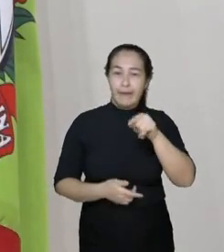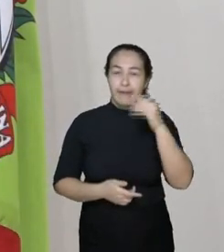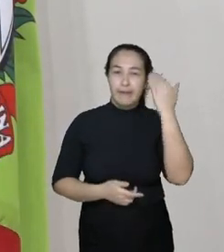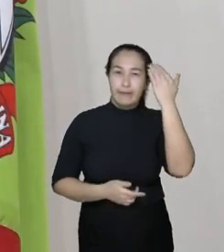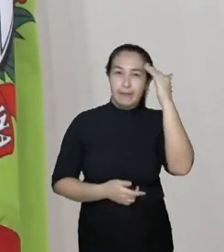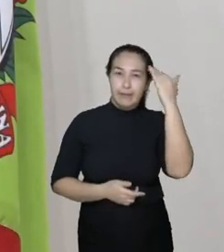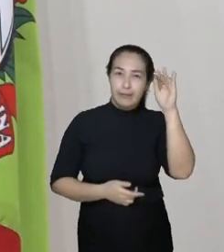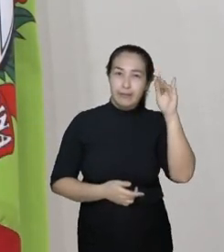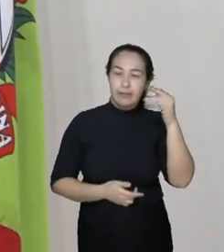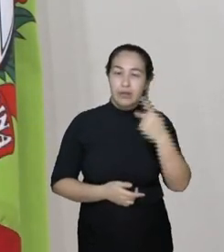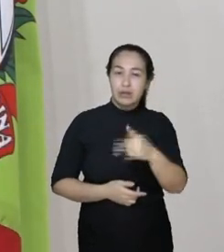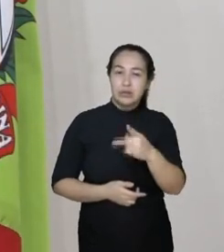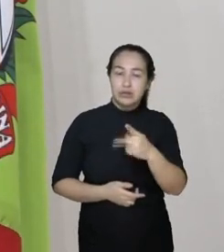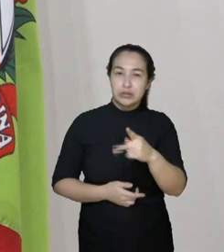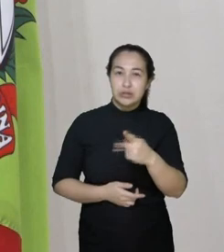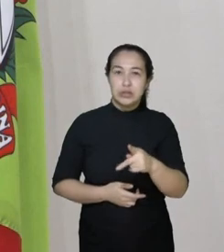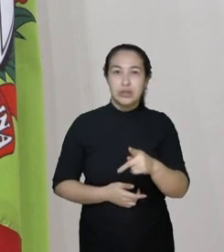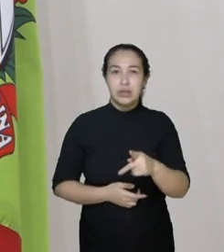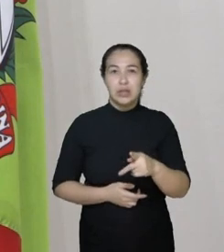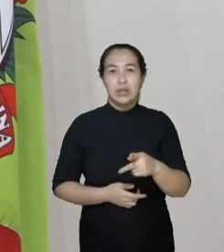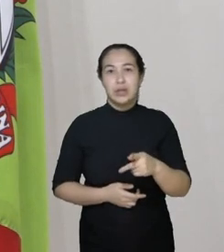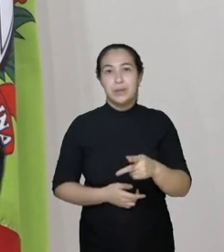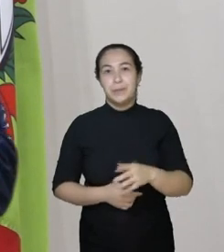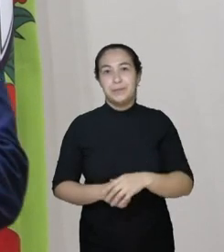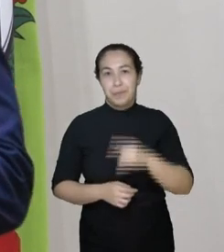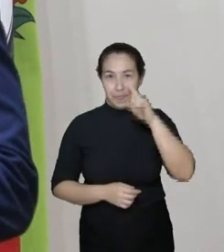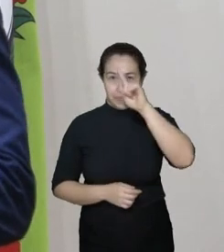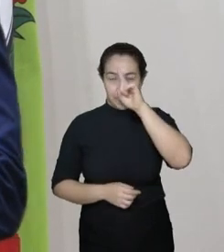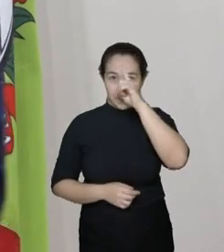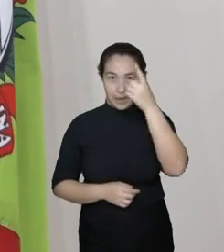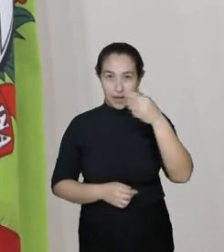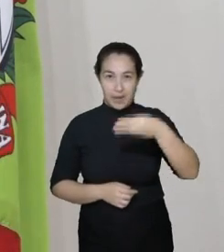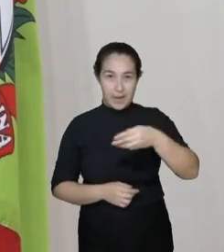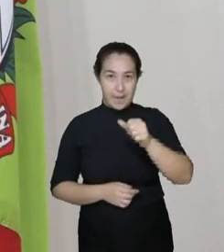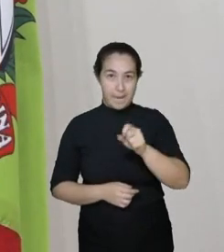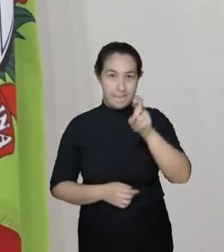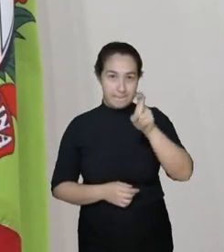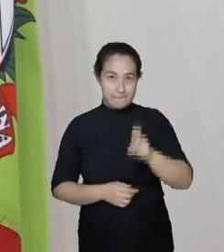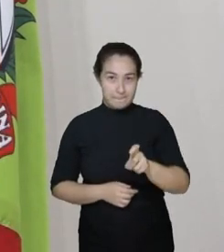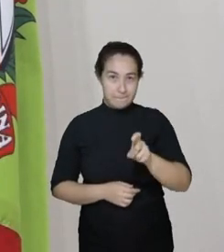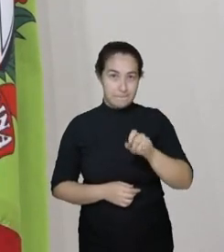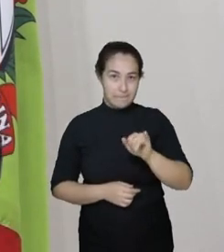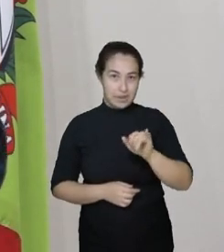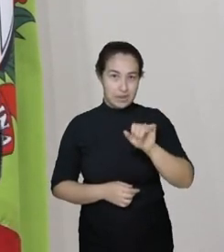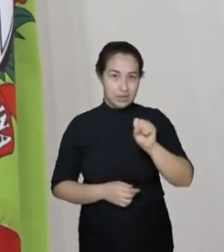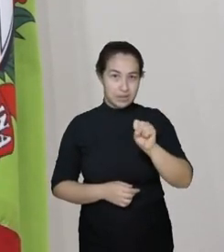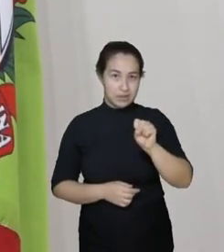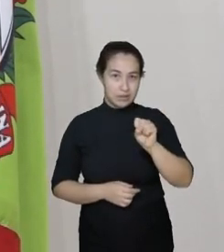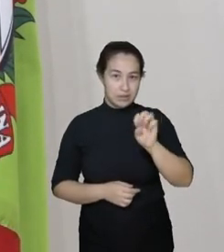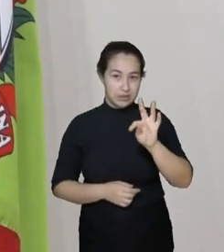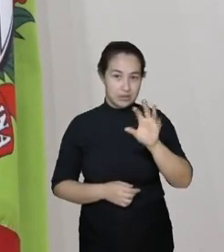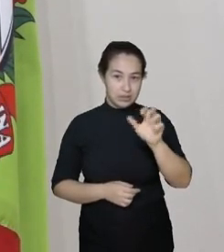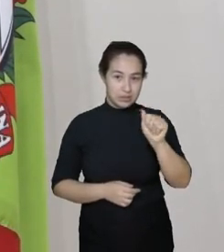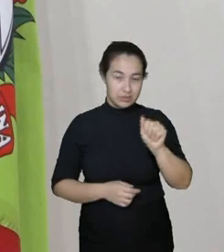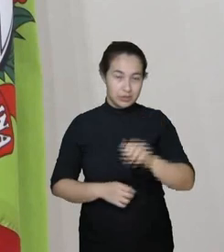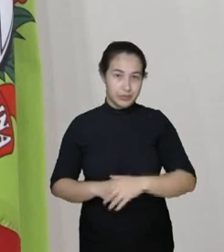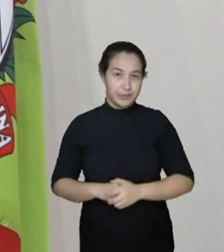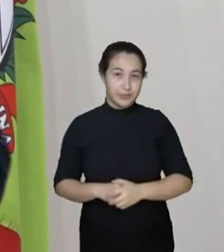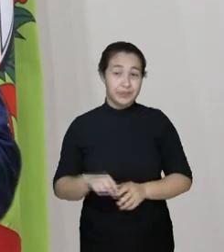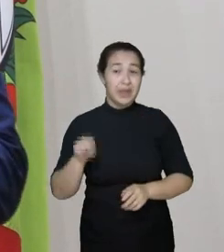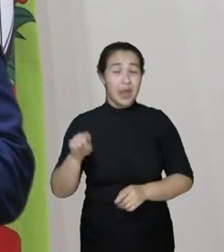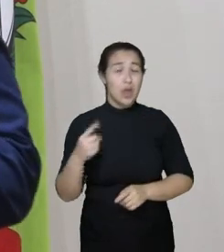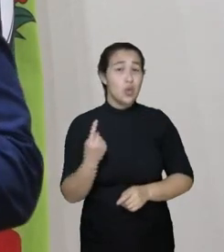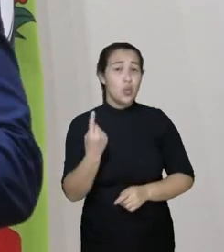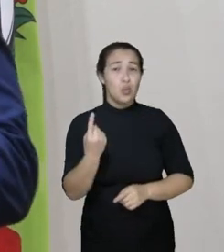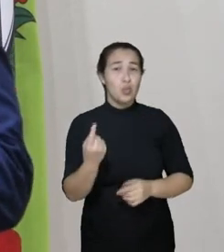ideias marxistas. E para esses doutrinados, o único pecado para